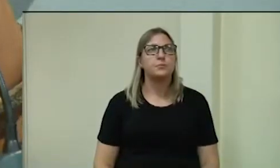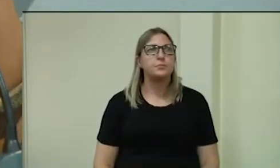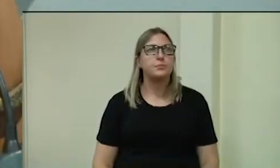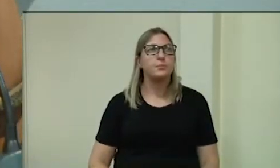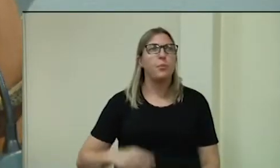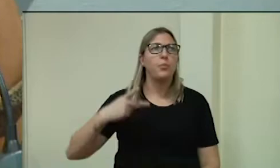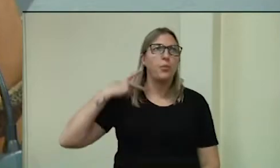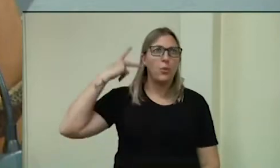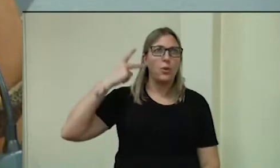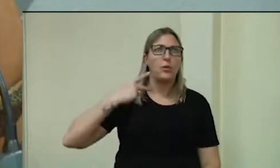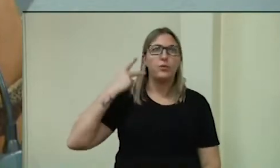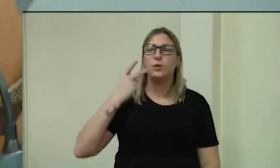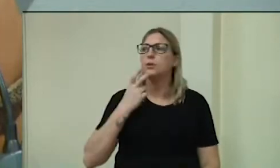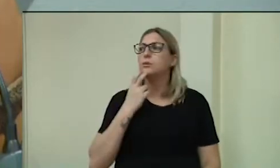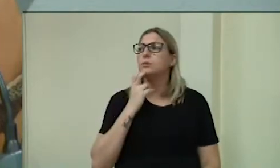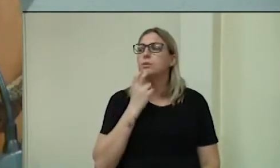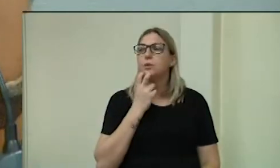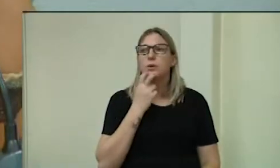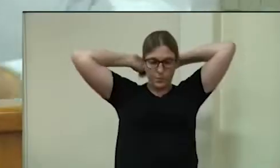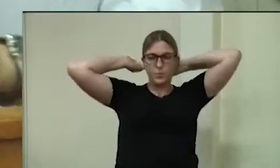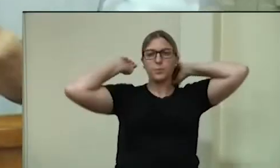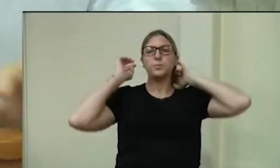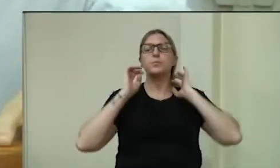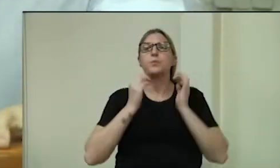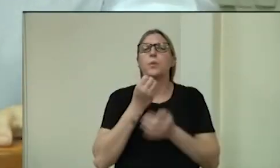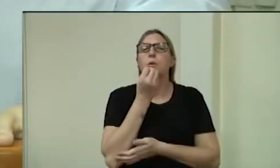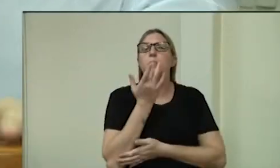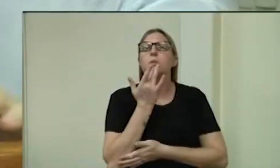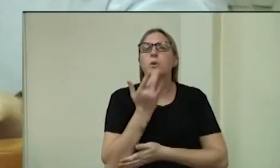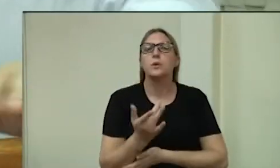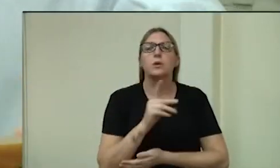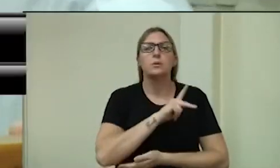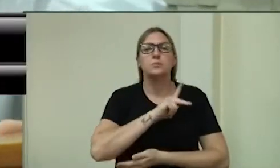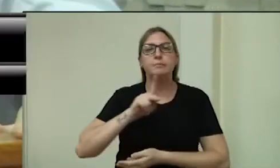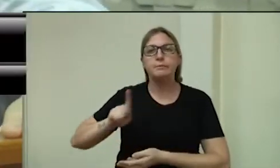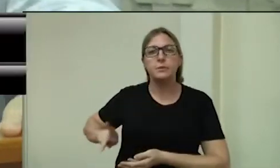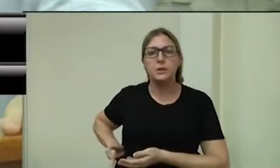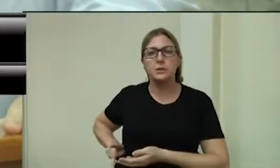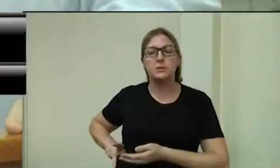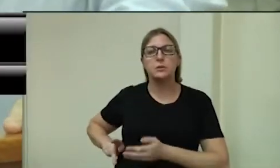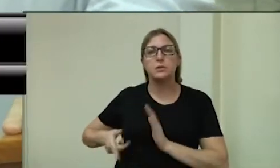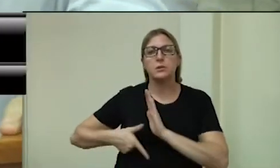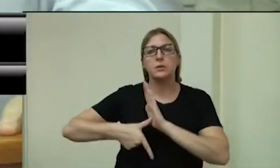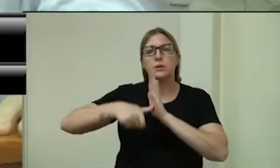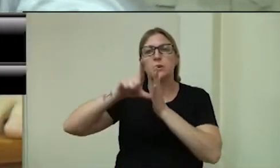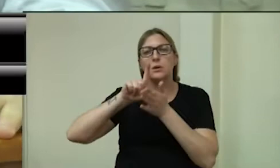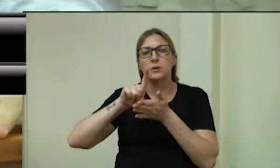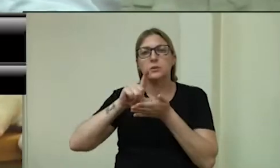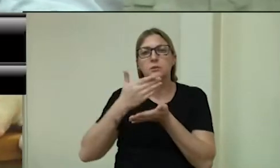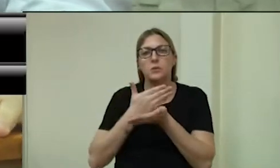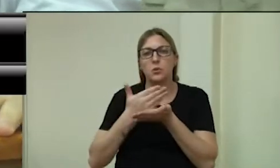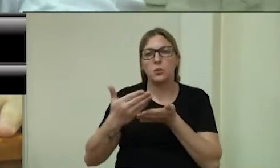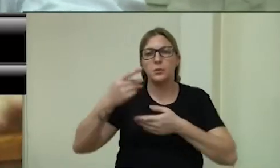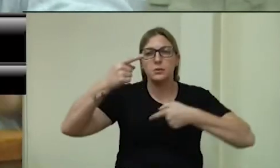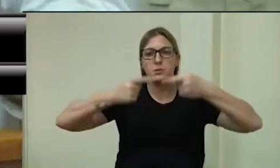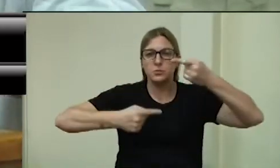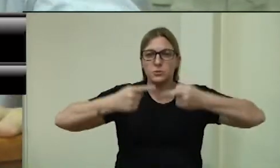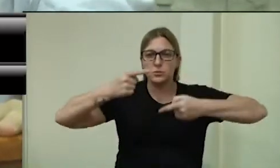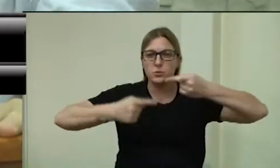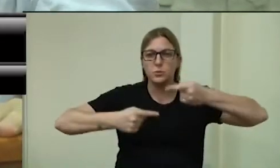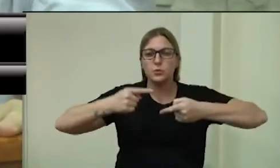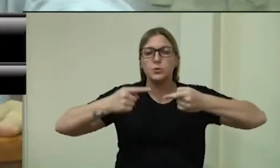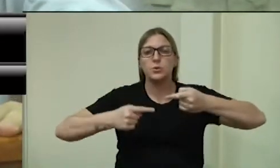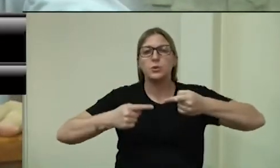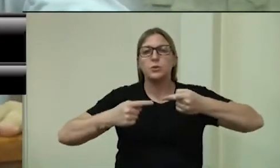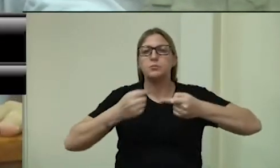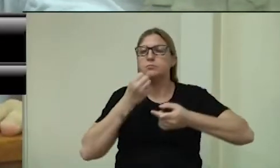Vereador Renan, com a palavra. Boa tarde, então, senhora presidente. Antes de adentrar no mérito aqui das discussões, dar